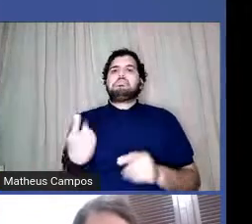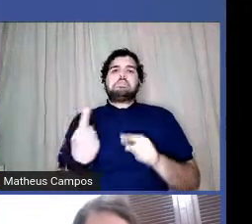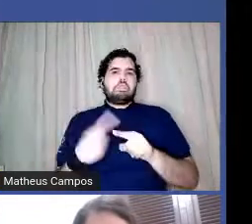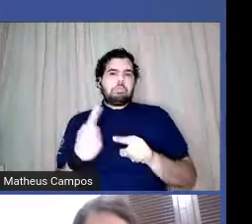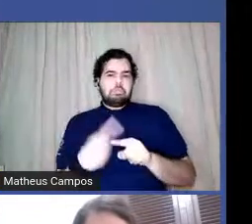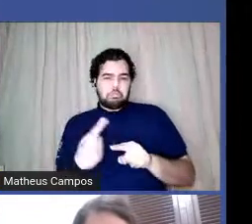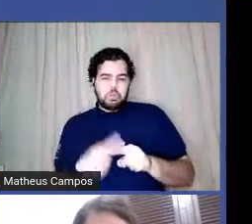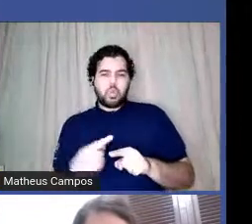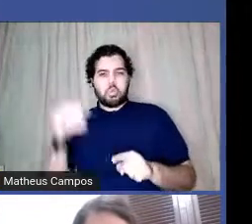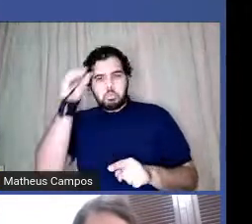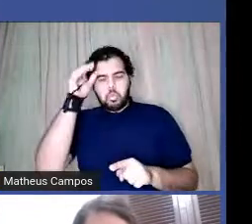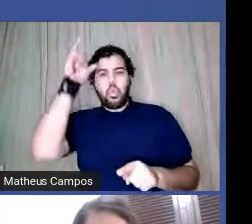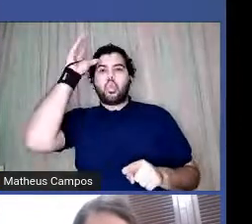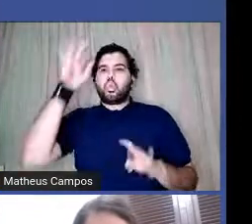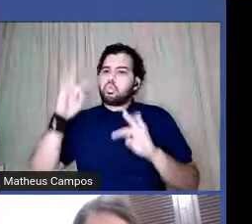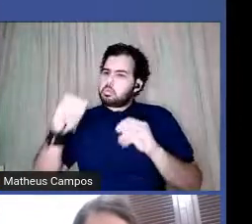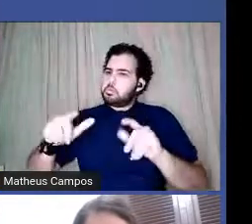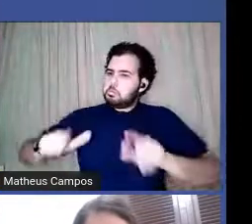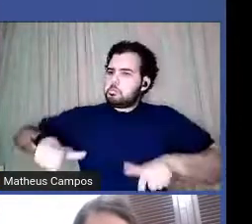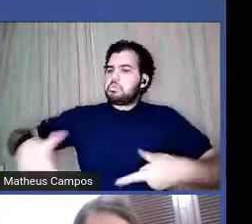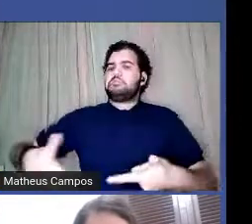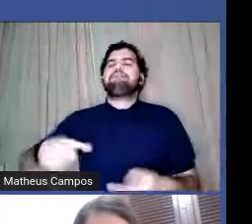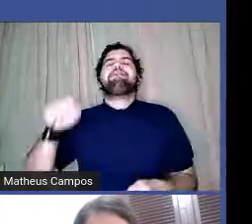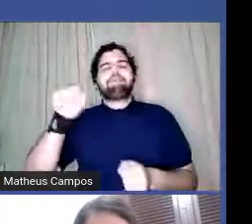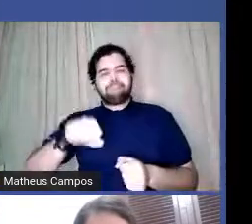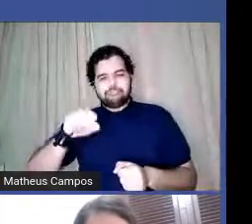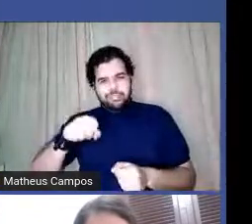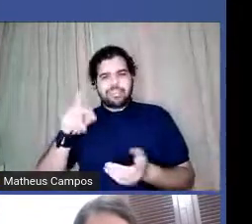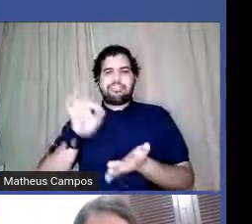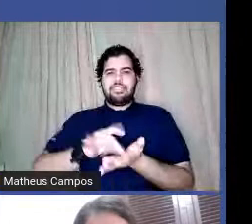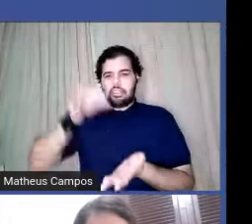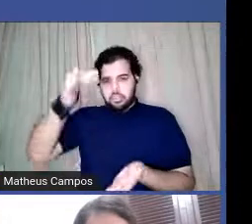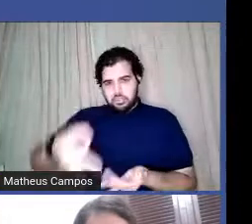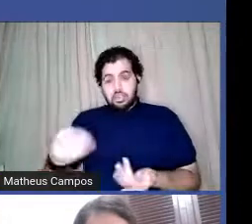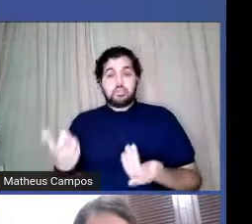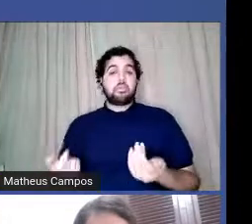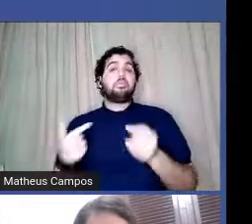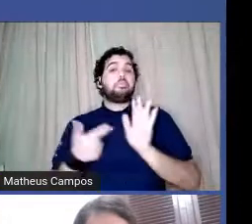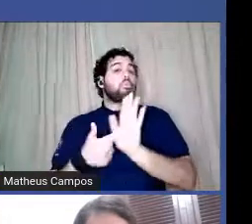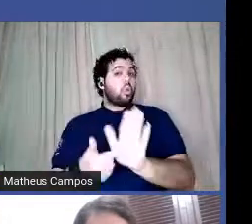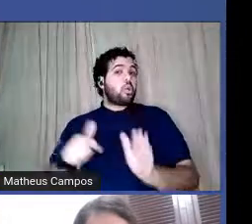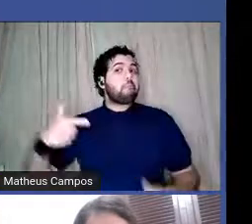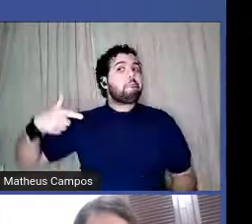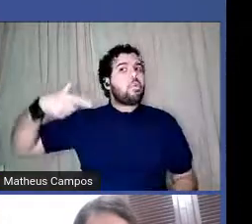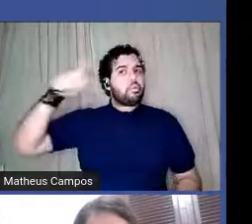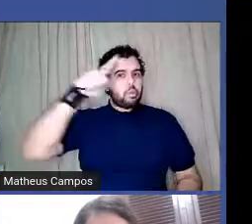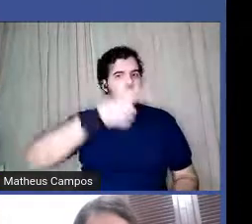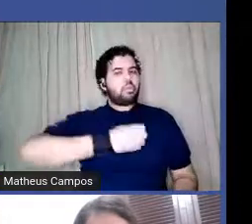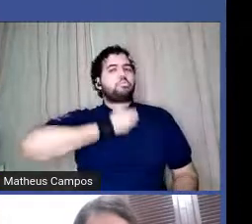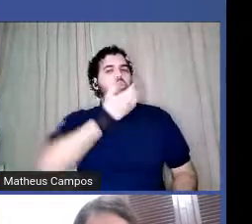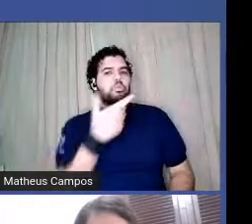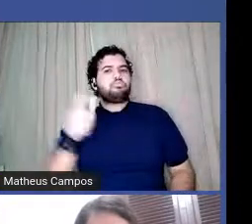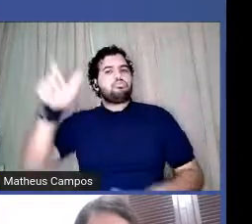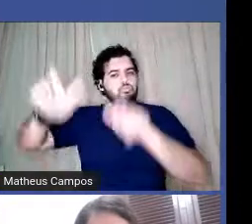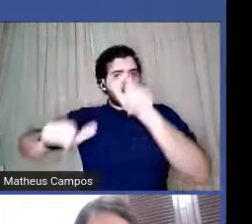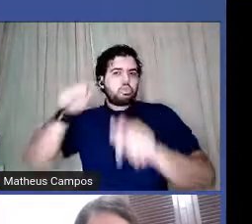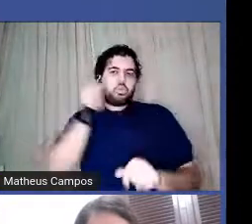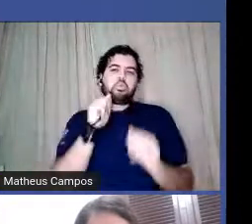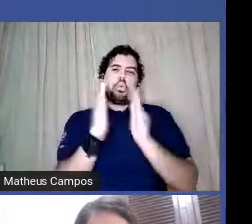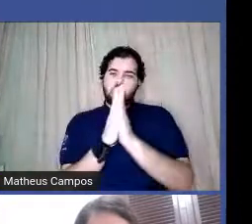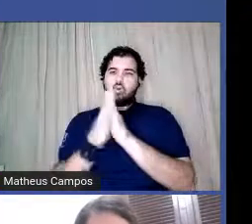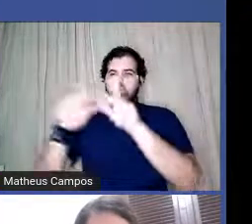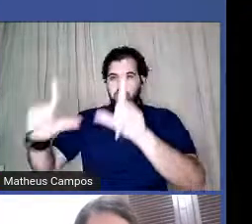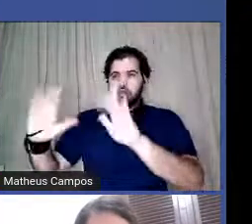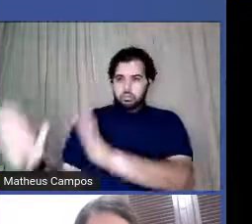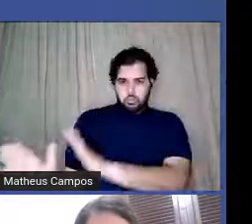fazendo gerar e é isso. Eu trouxe aqui outros poemas de outras poetas, vou pedir para o Vinícius passar para